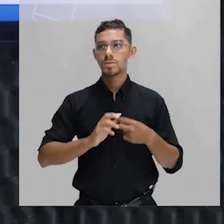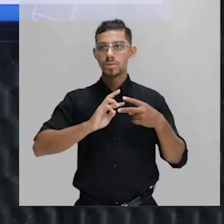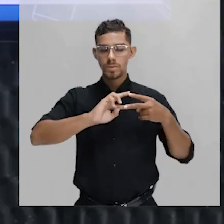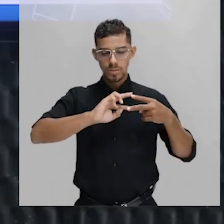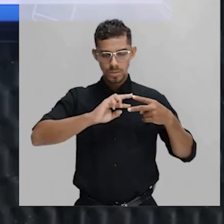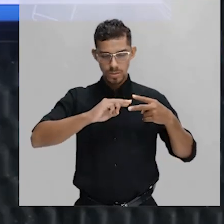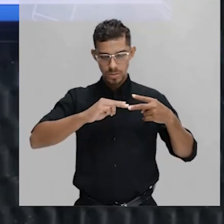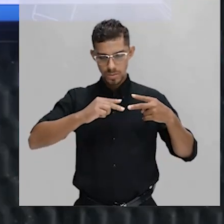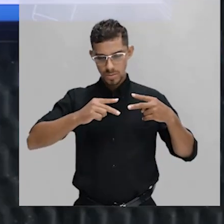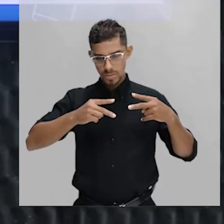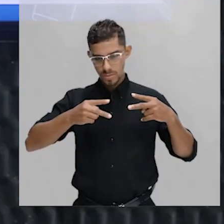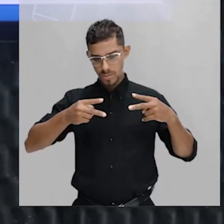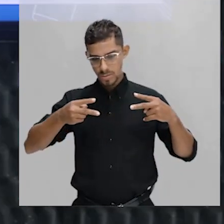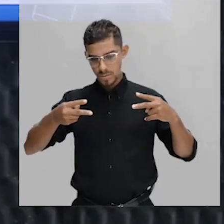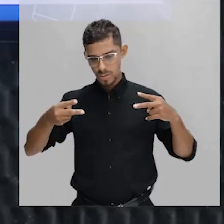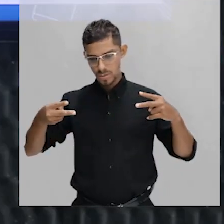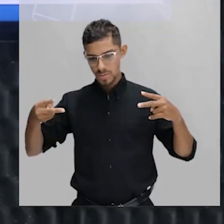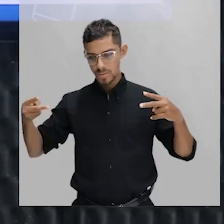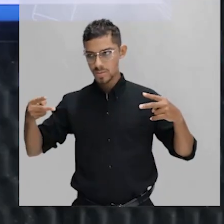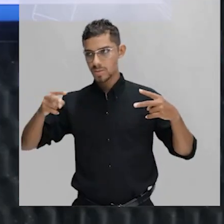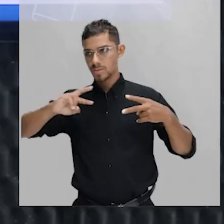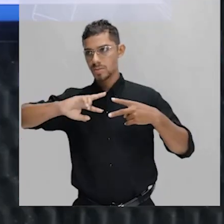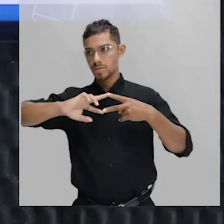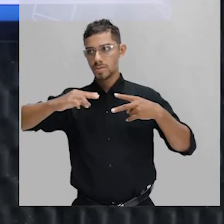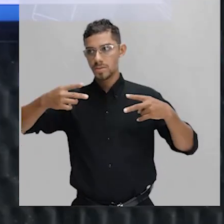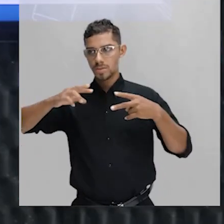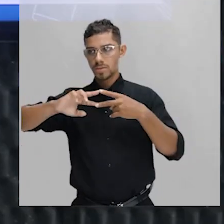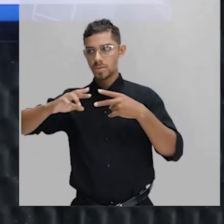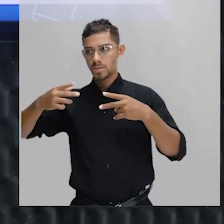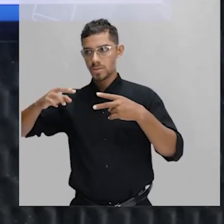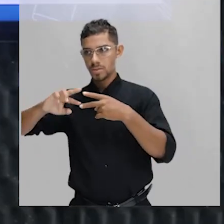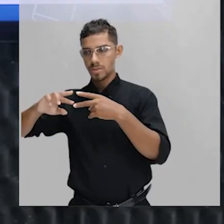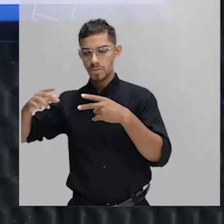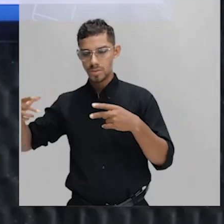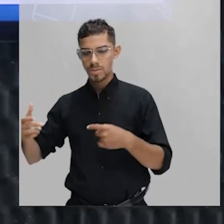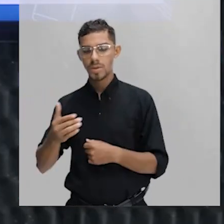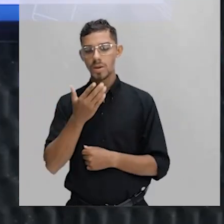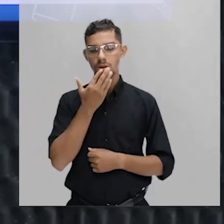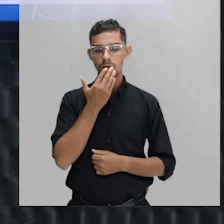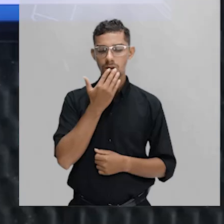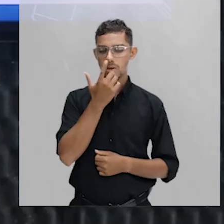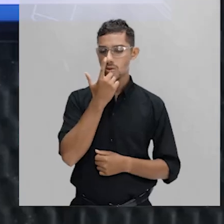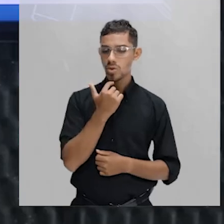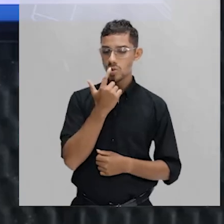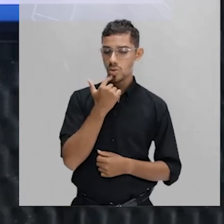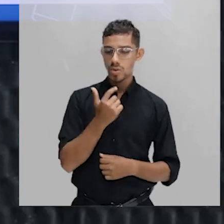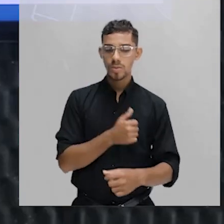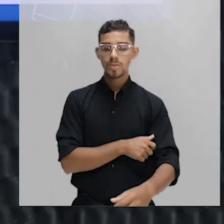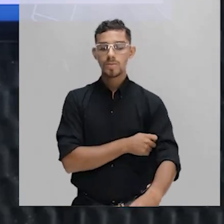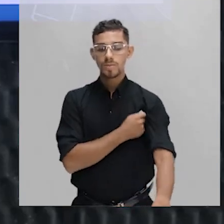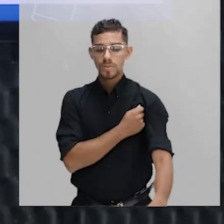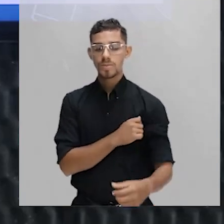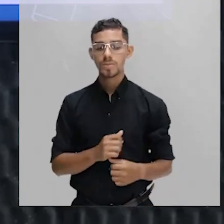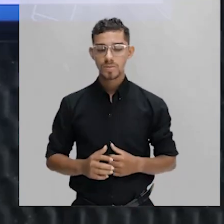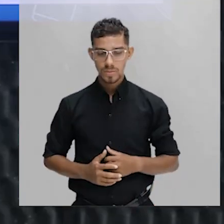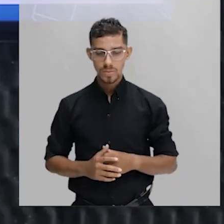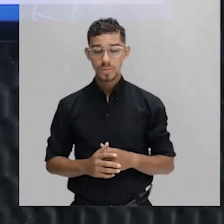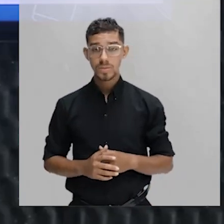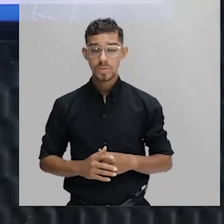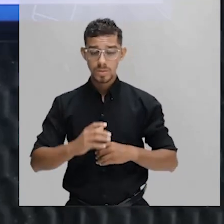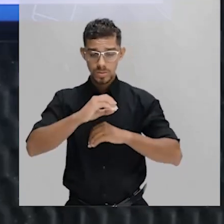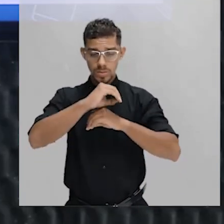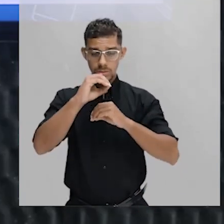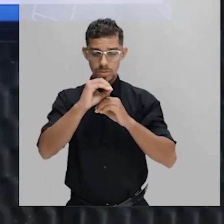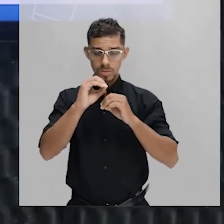andando aqui ao longo desse gene, que é representado por essa fita em vermelho, ela abre a molécula de